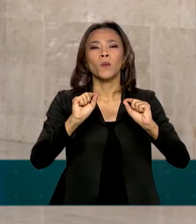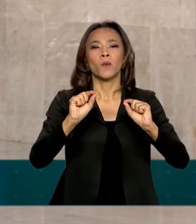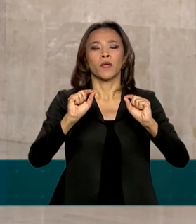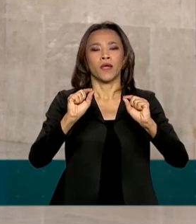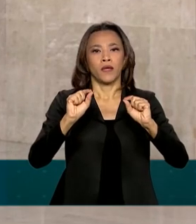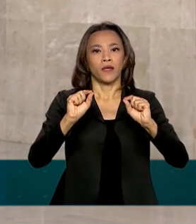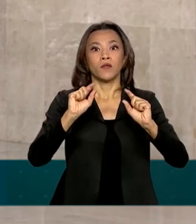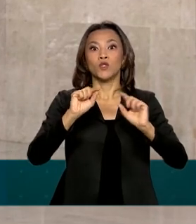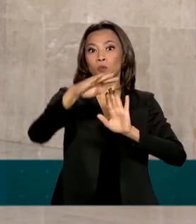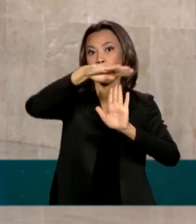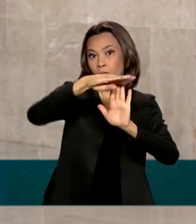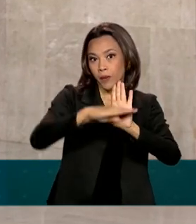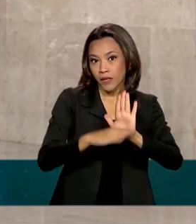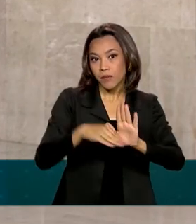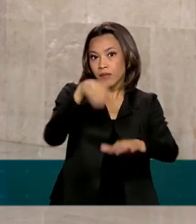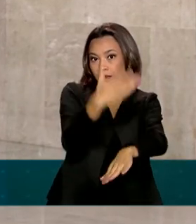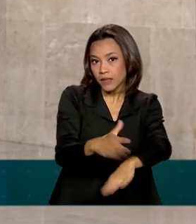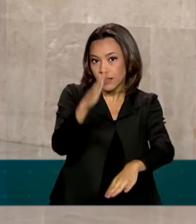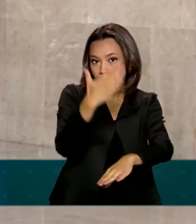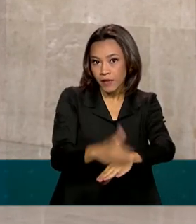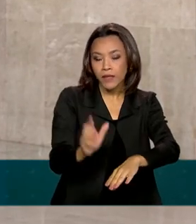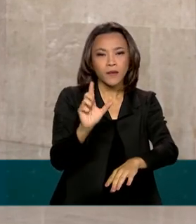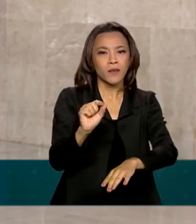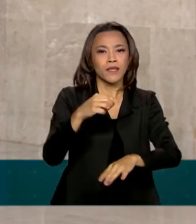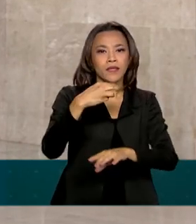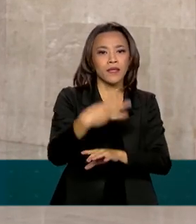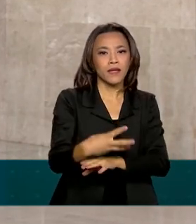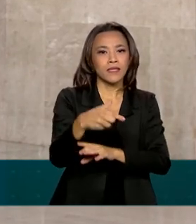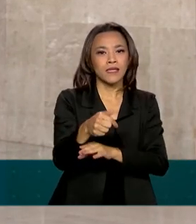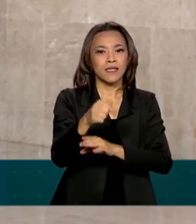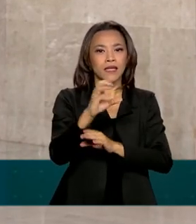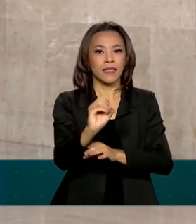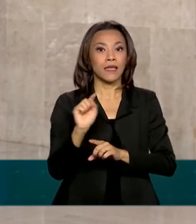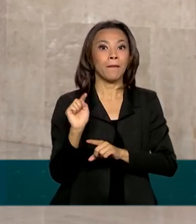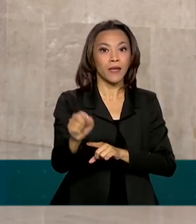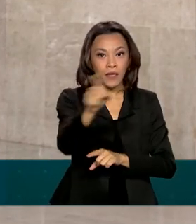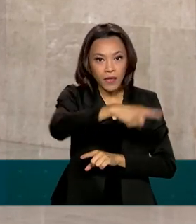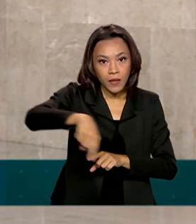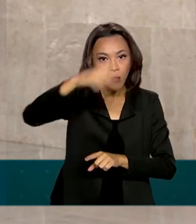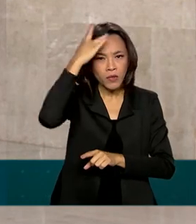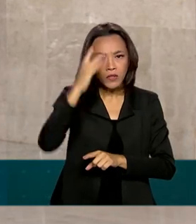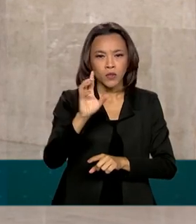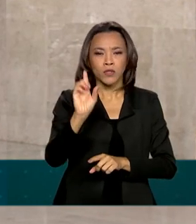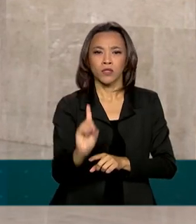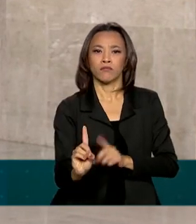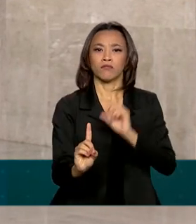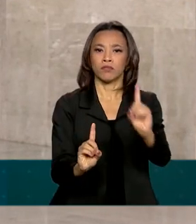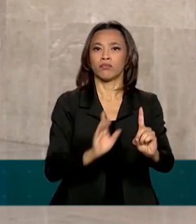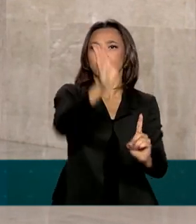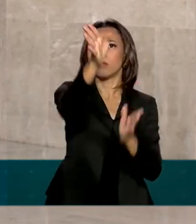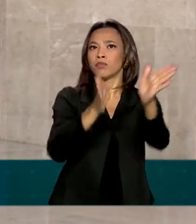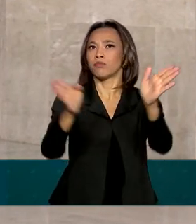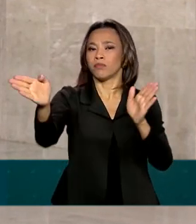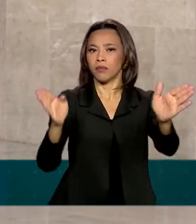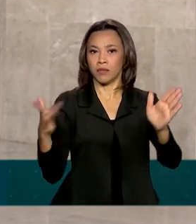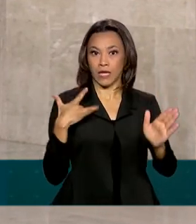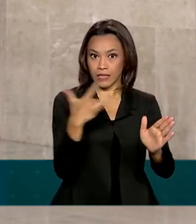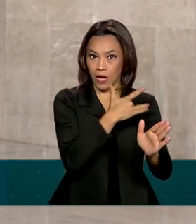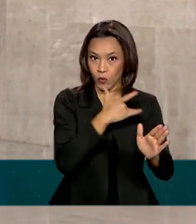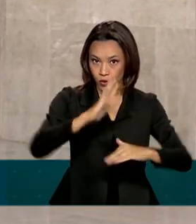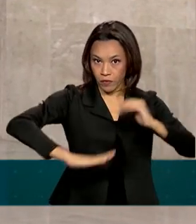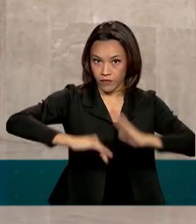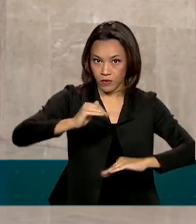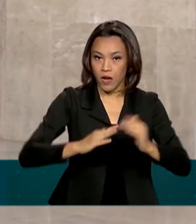na verdade, de um programa de capacitação para 370 mil agentes comunitários de saúde. E olha, Renata, foi lançado, foi